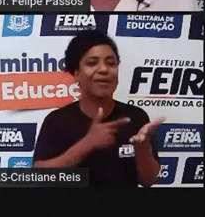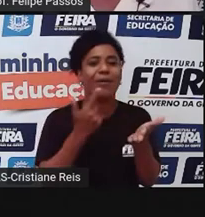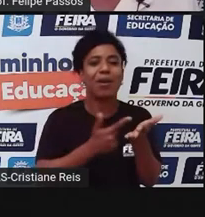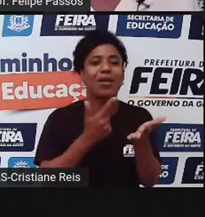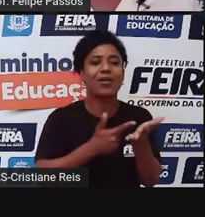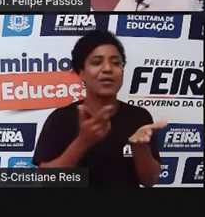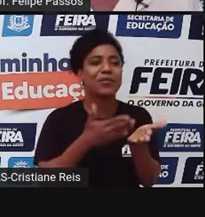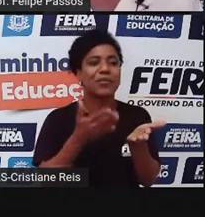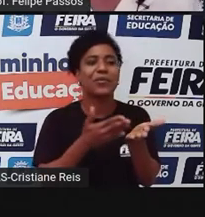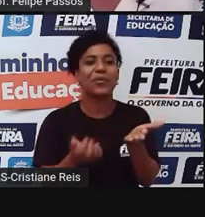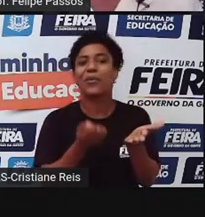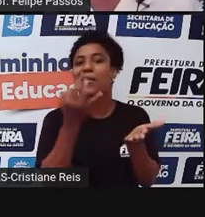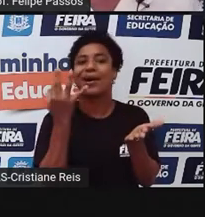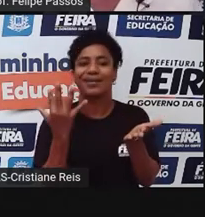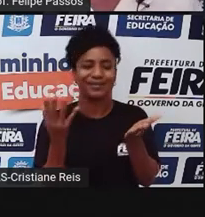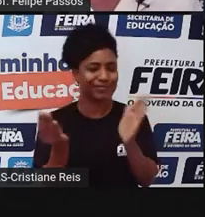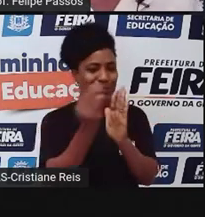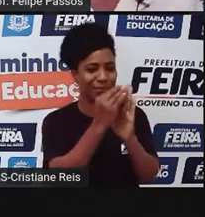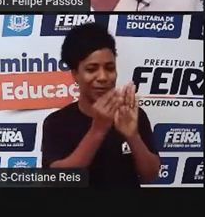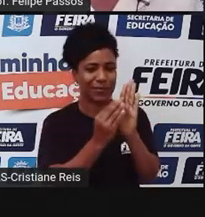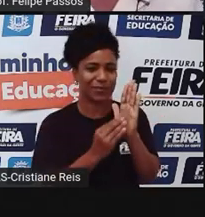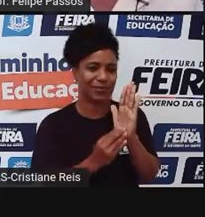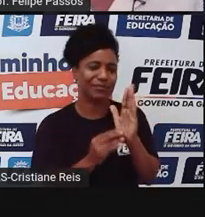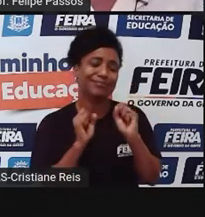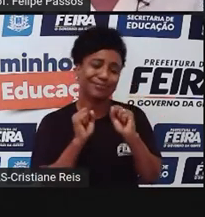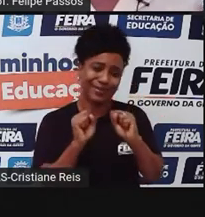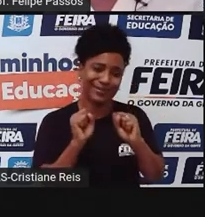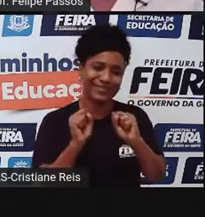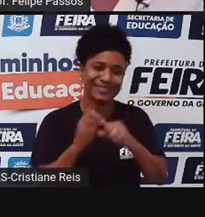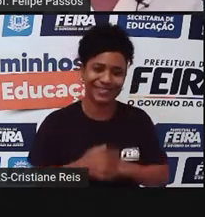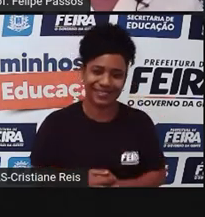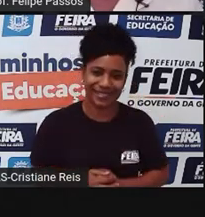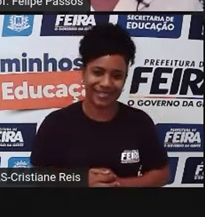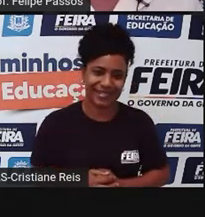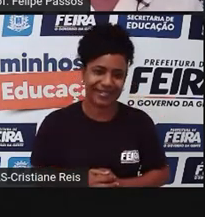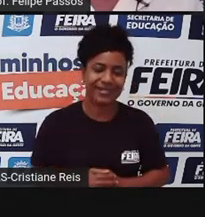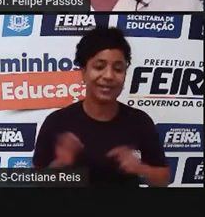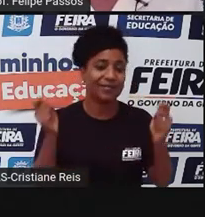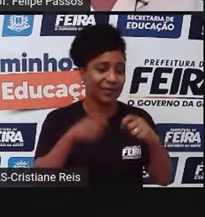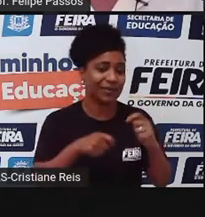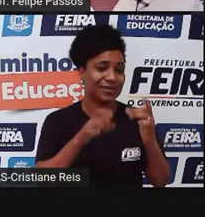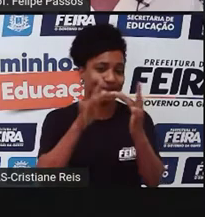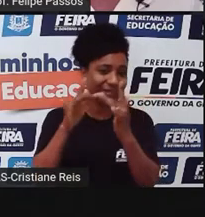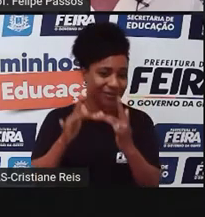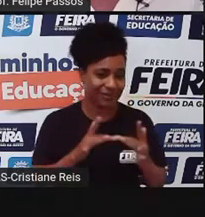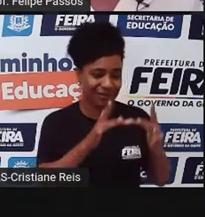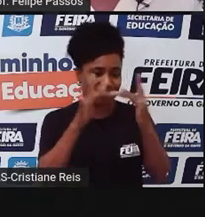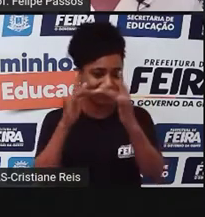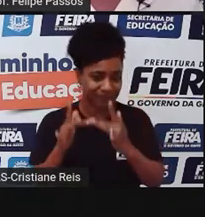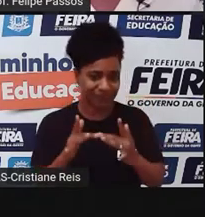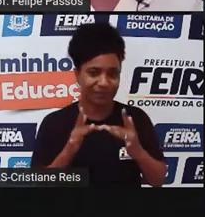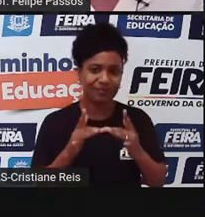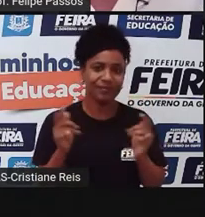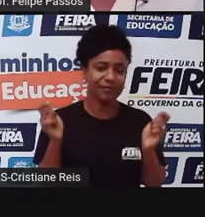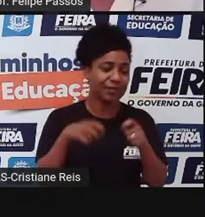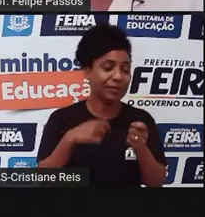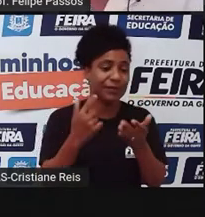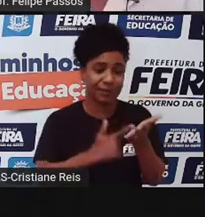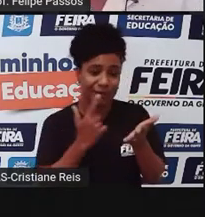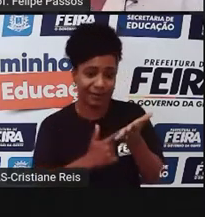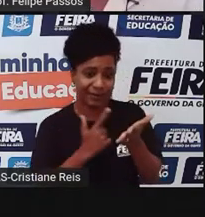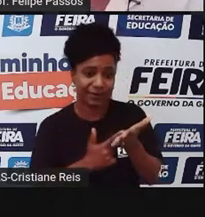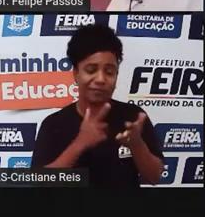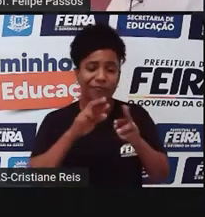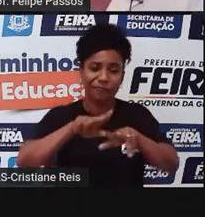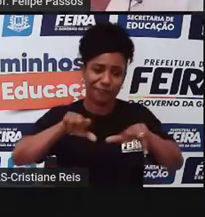você já leu na vida? Dá para você ver tudo isso lá no Scooby. E você pode se conectar com leitores, né? Se você gosta de uma série de livros, vai ter